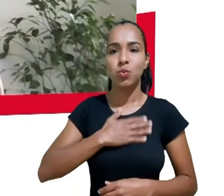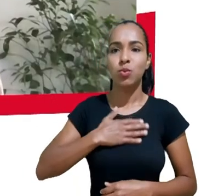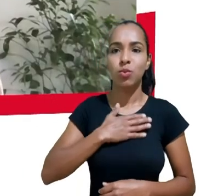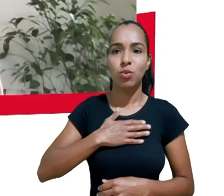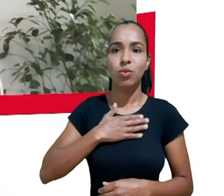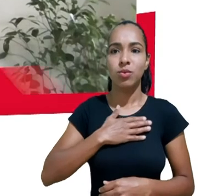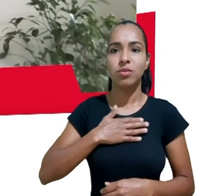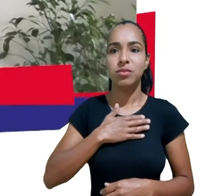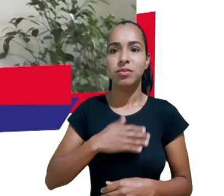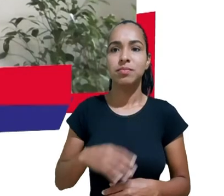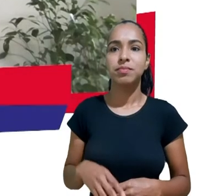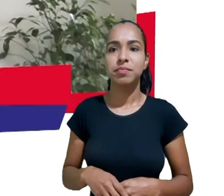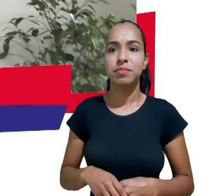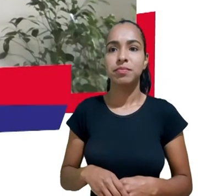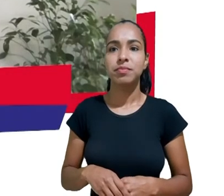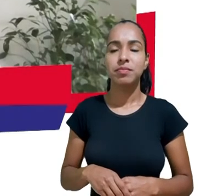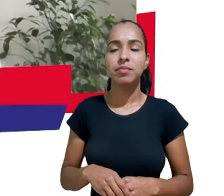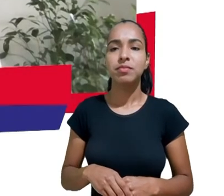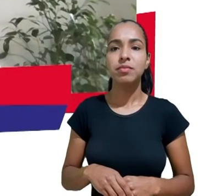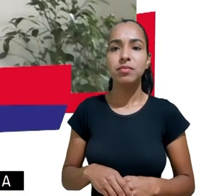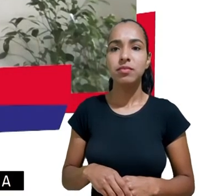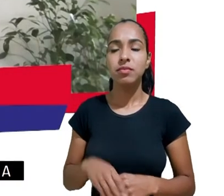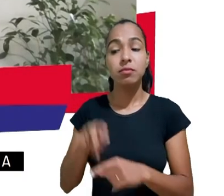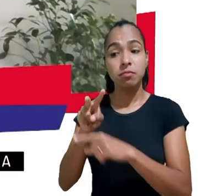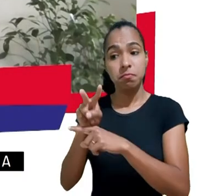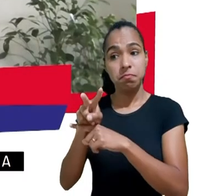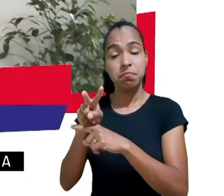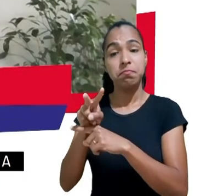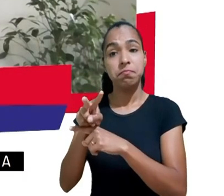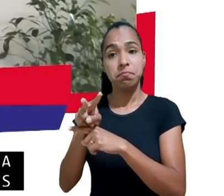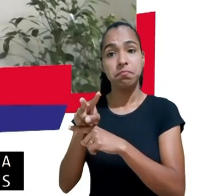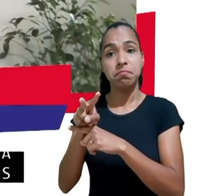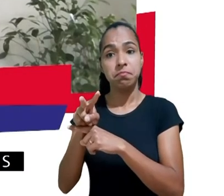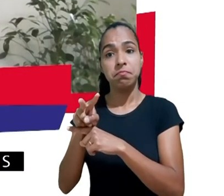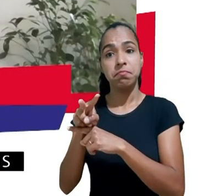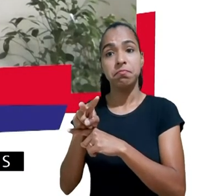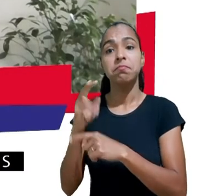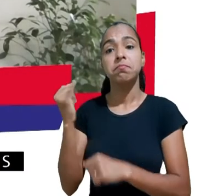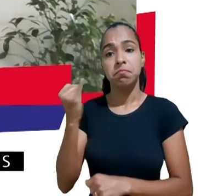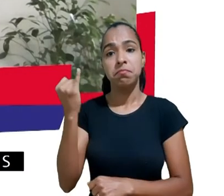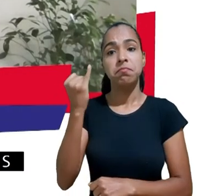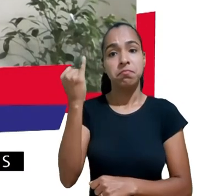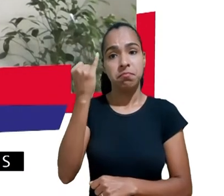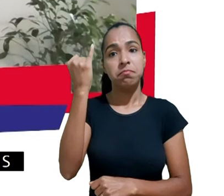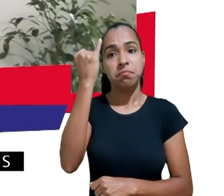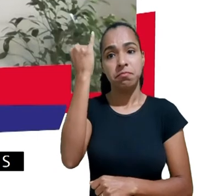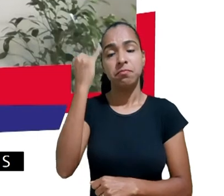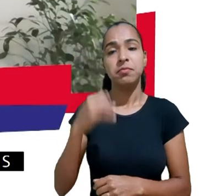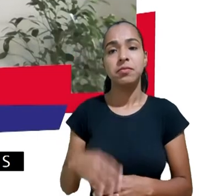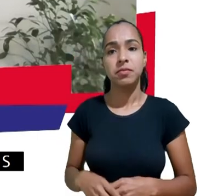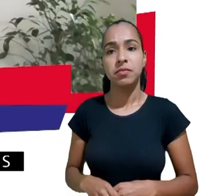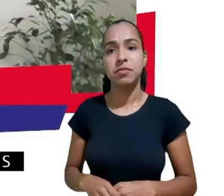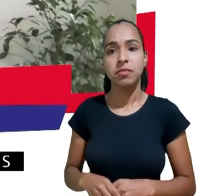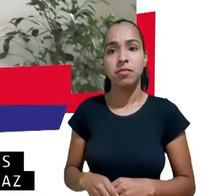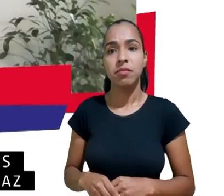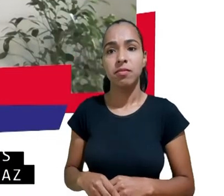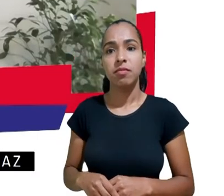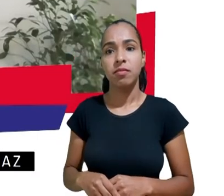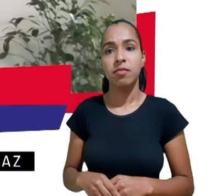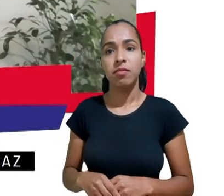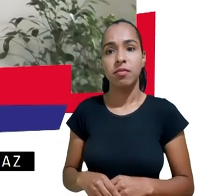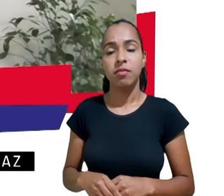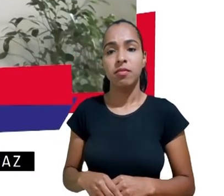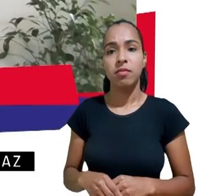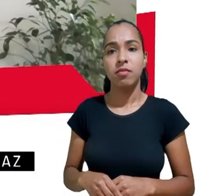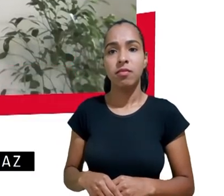vigilância que todos vocês trouxeram que traz aí uma possibilidade até de uma manipulação comportamental e